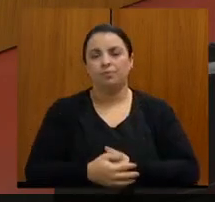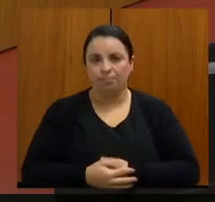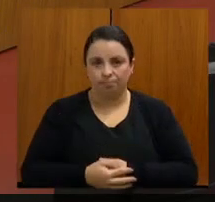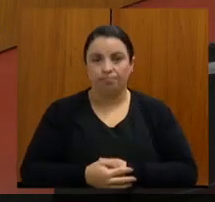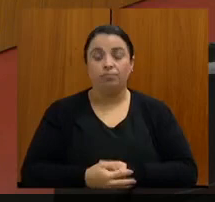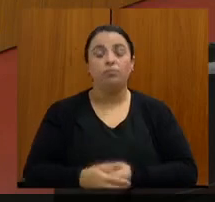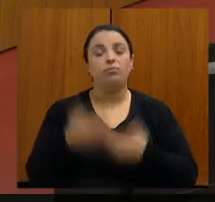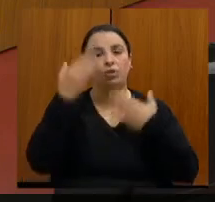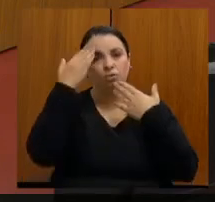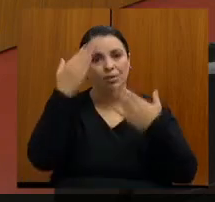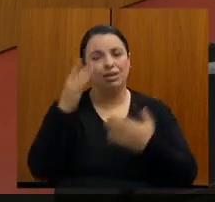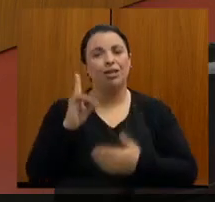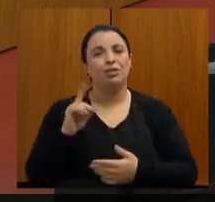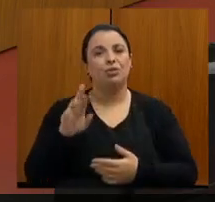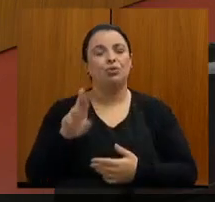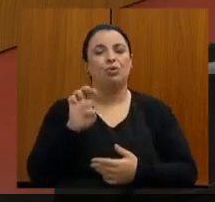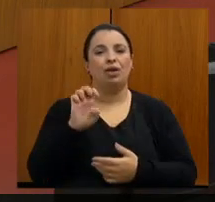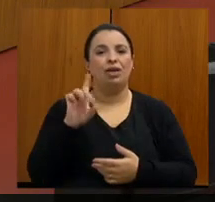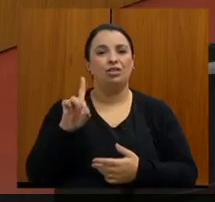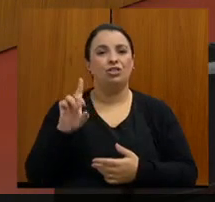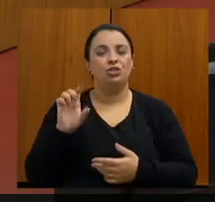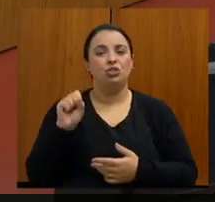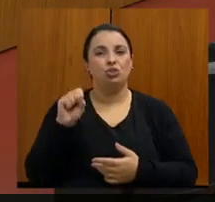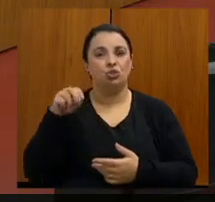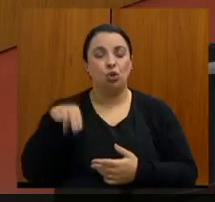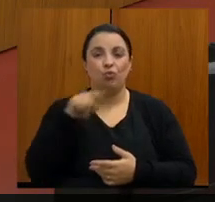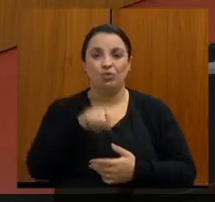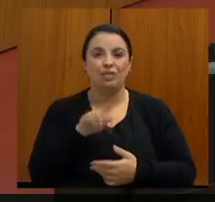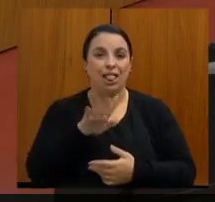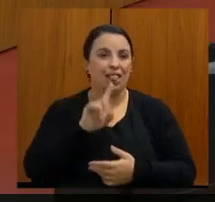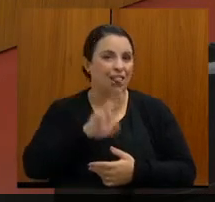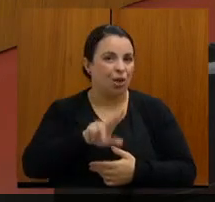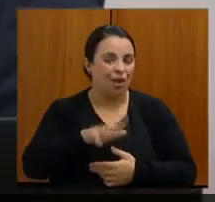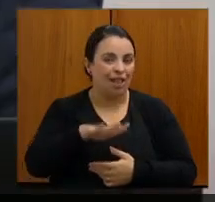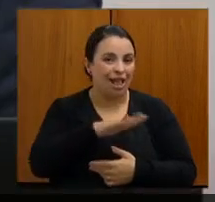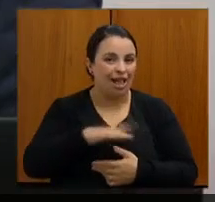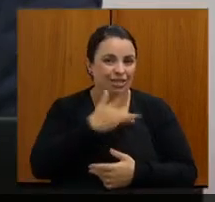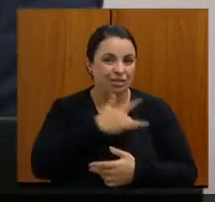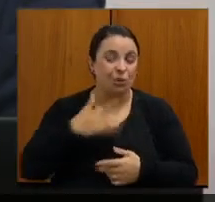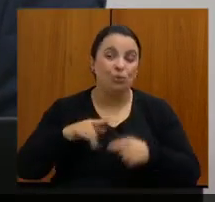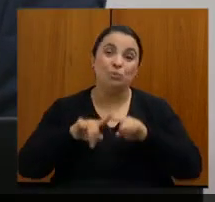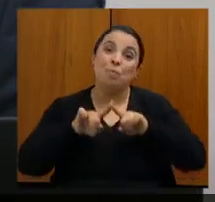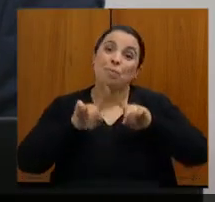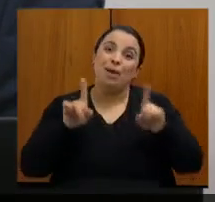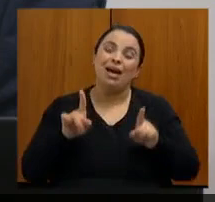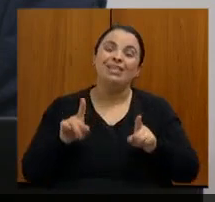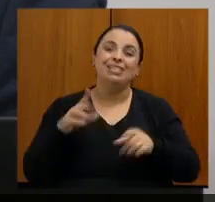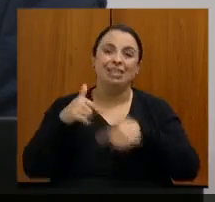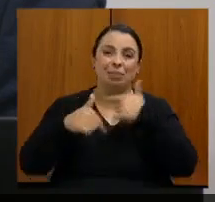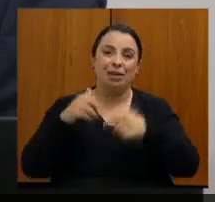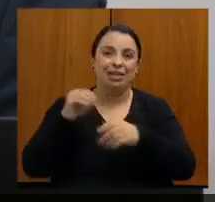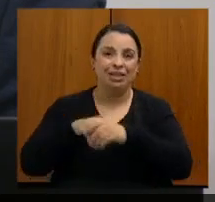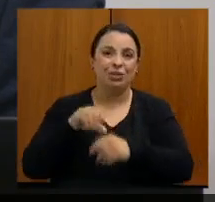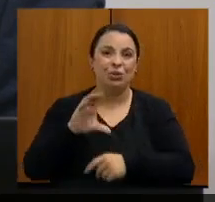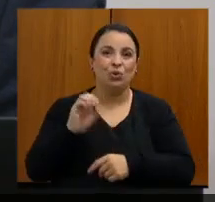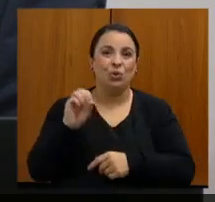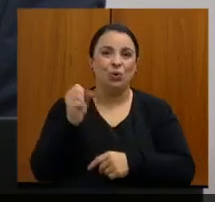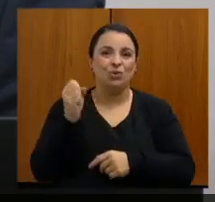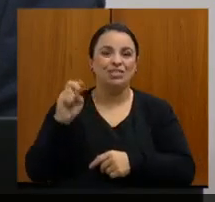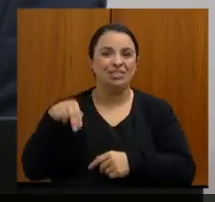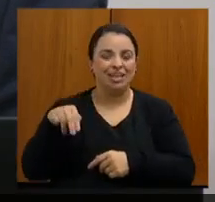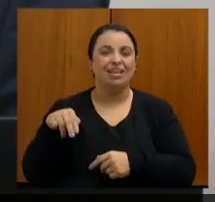Obrigado, doutor Edson. Você pode não ser da área de saúde, mas trabalhando aí no COSEMES, já tem demonstrado que aprendeu muito bem.